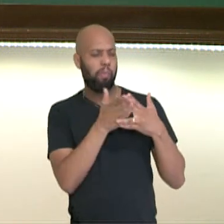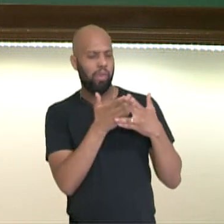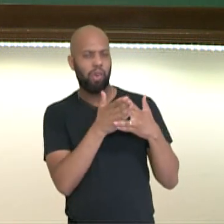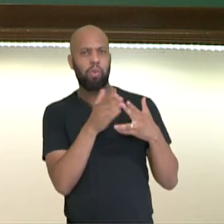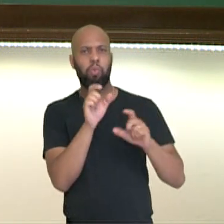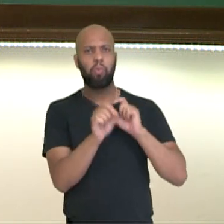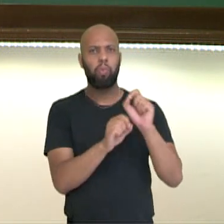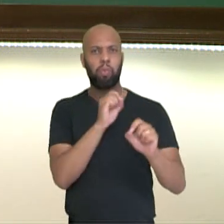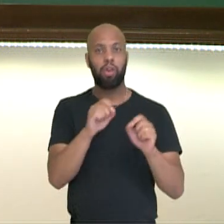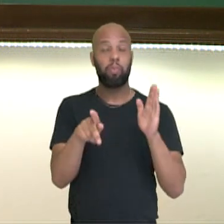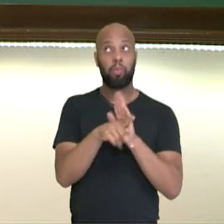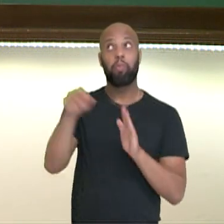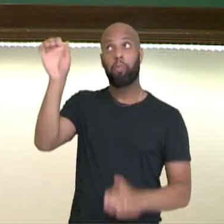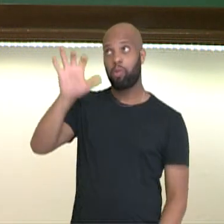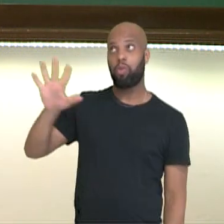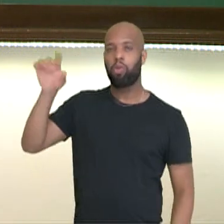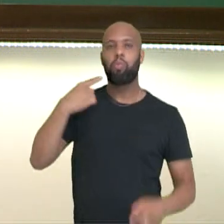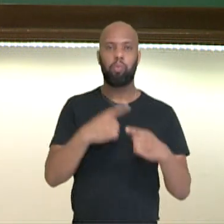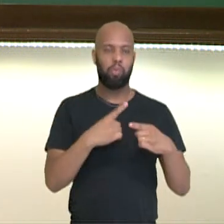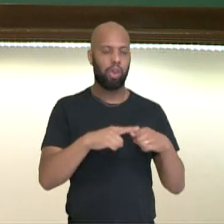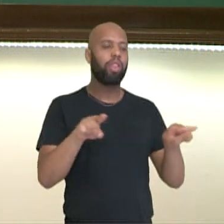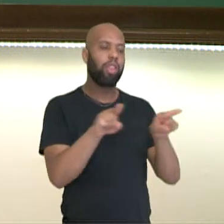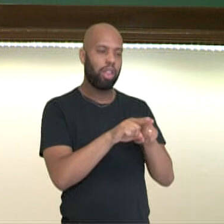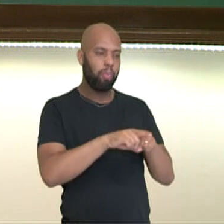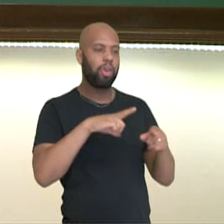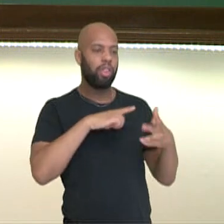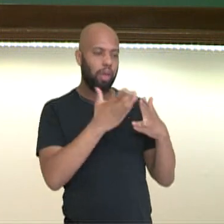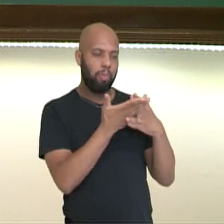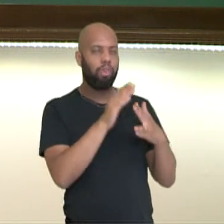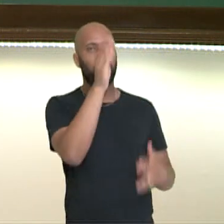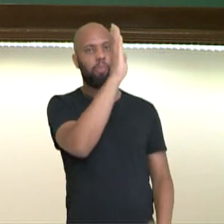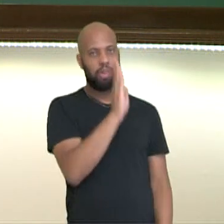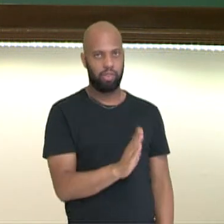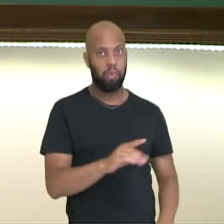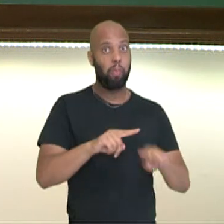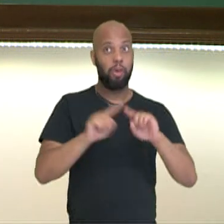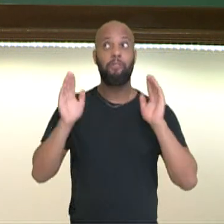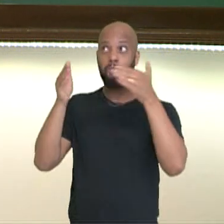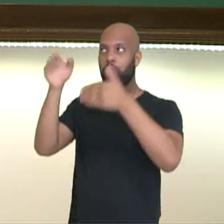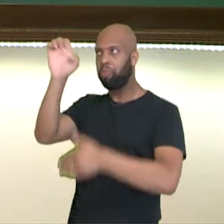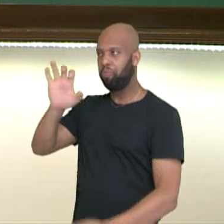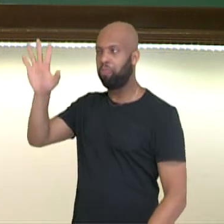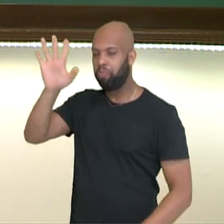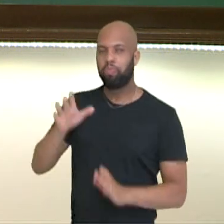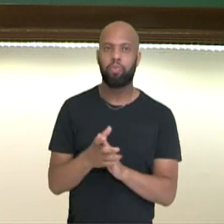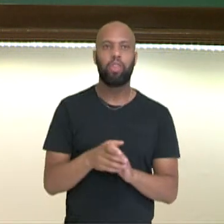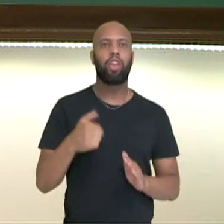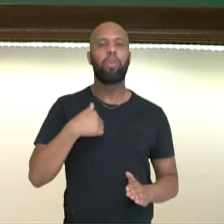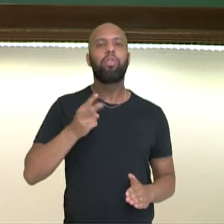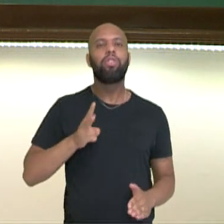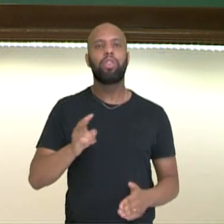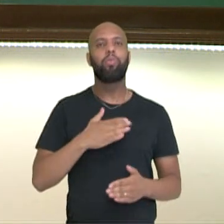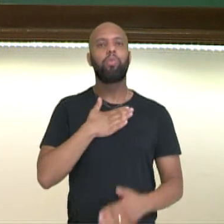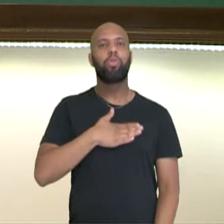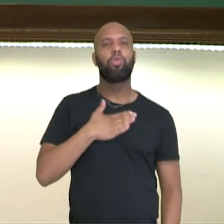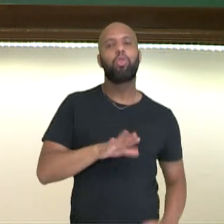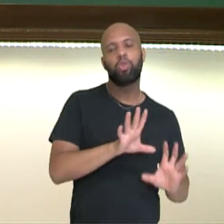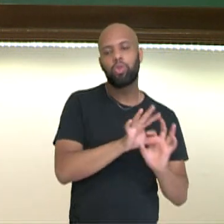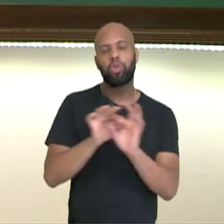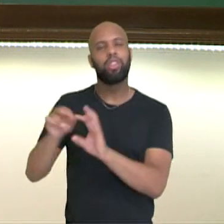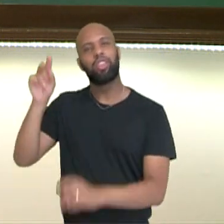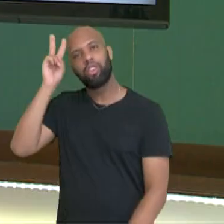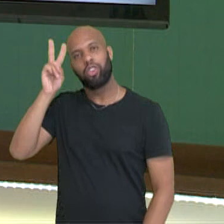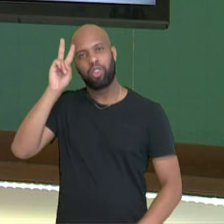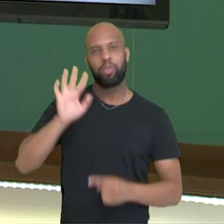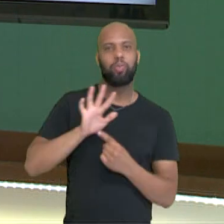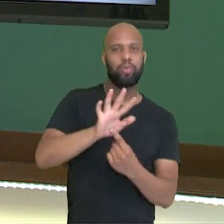versão europeia, porque ele também tem uma versão brasileira. Vamos lá, eu sempre gosto de fazer uma contextualização histórica,